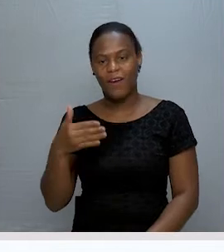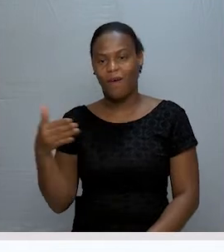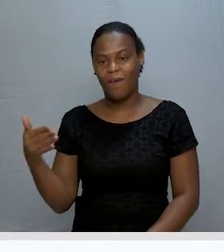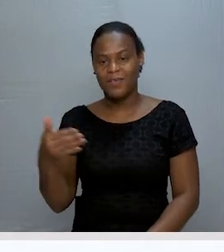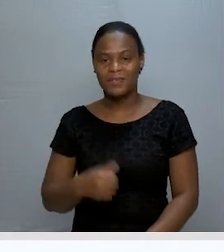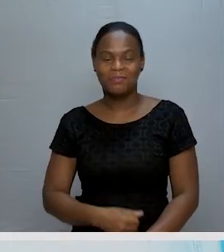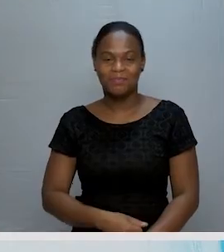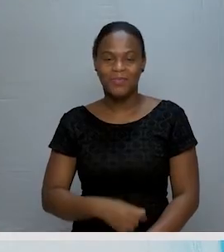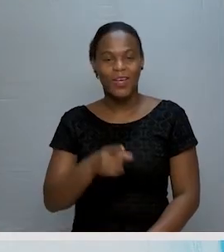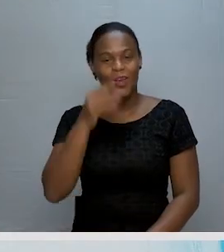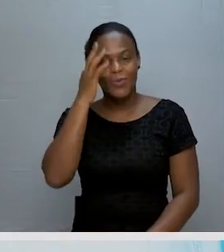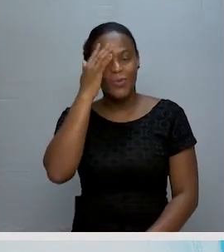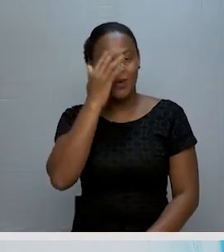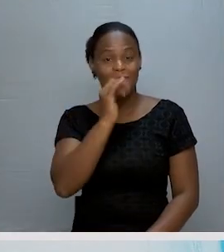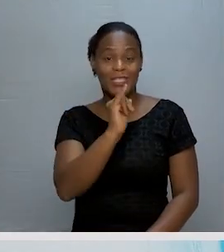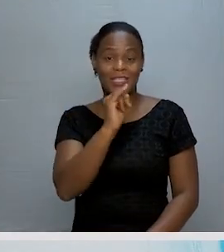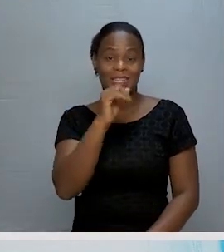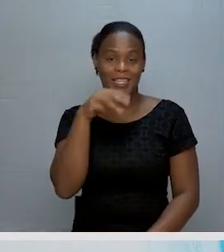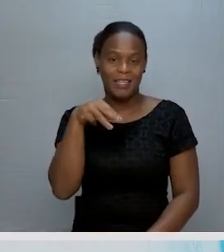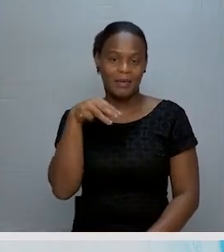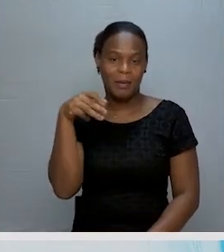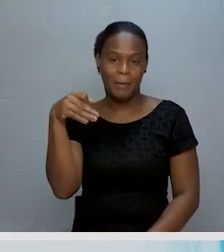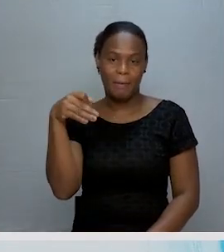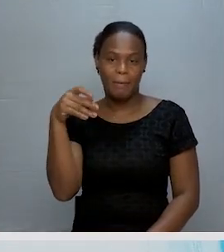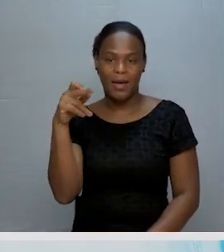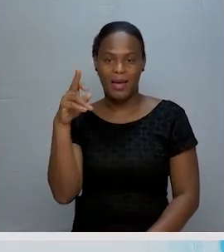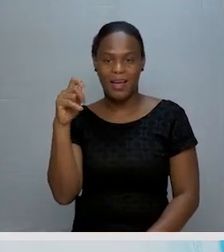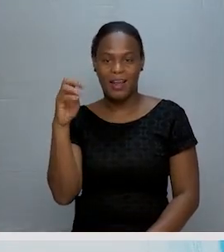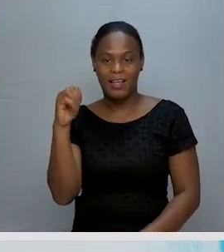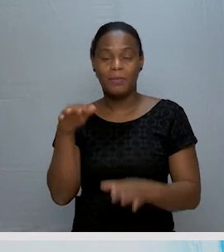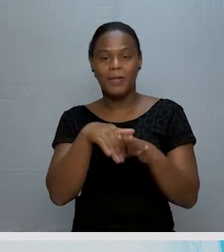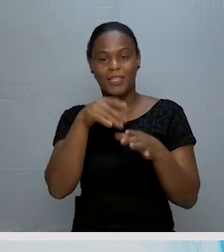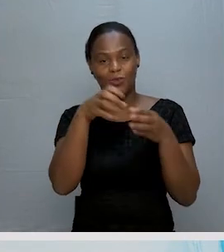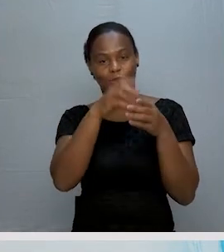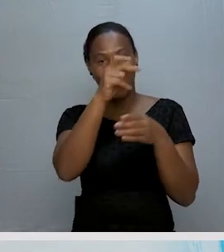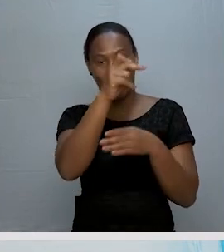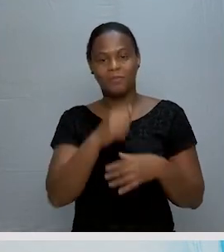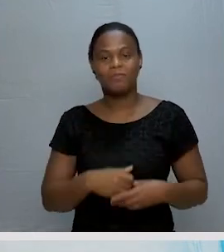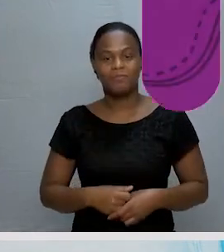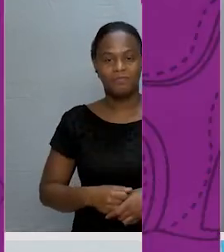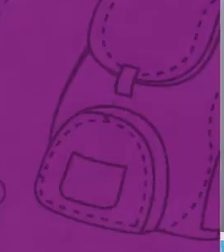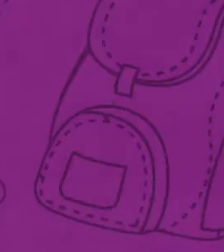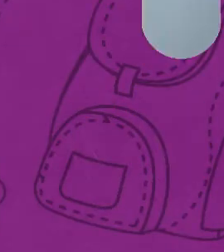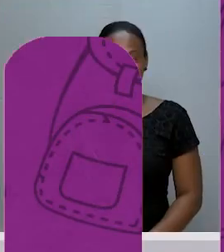e 11. São os números ímpares que pertencem ao conjunto A.